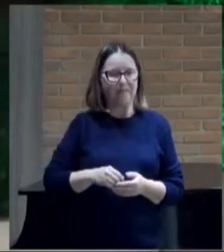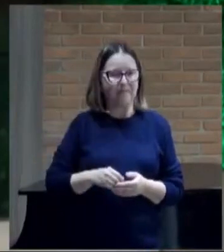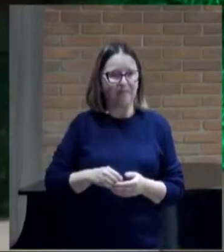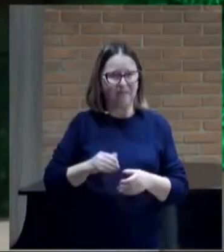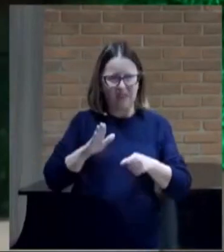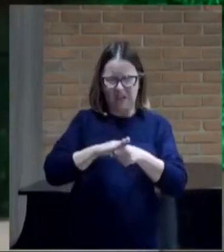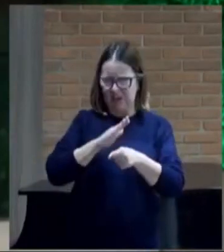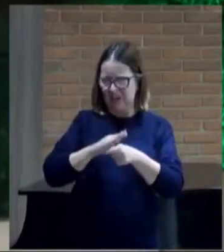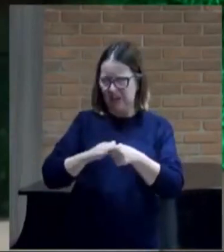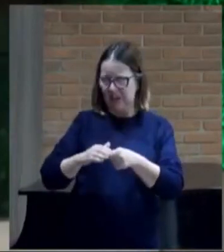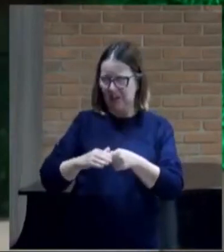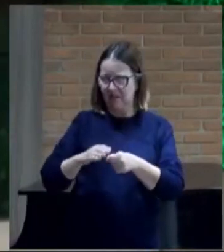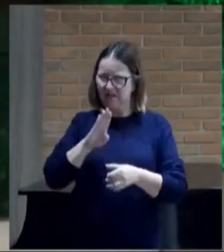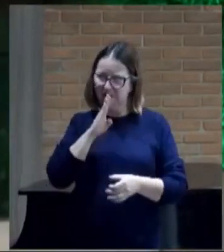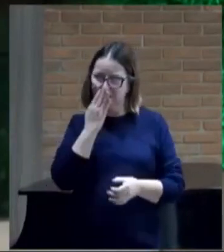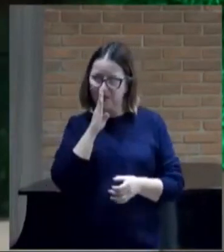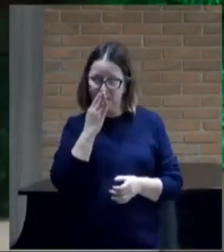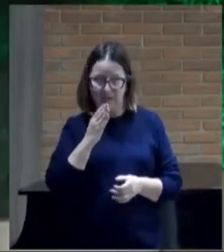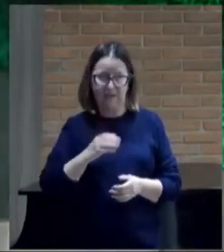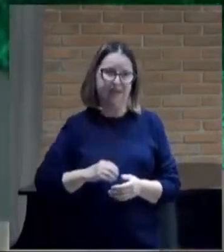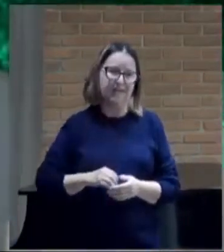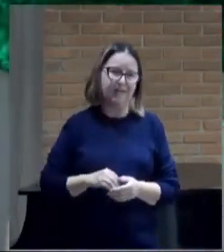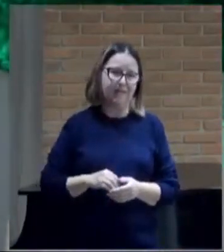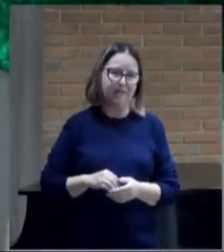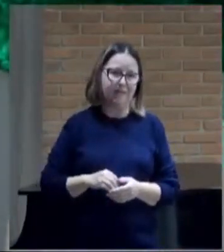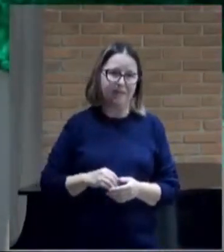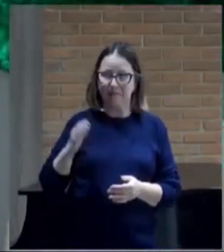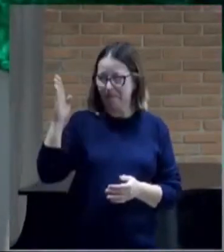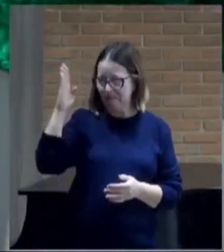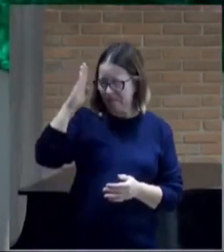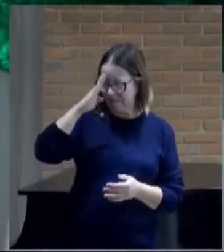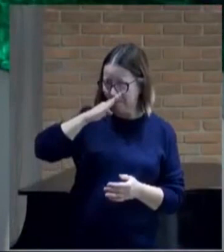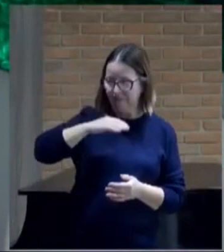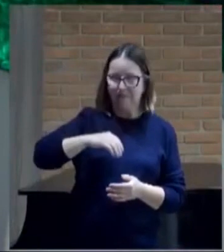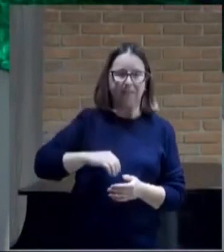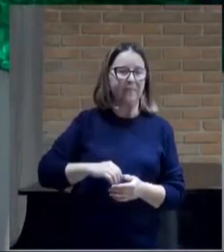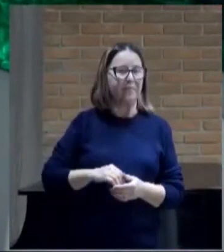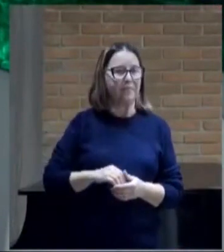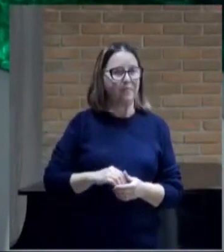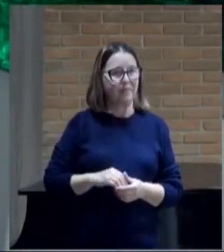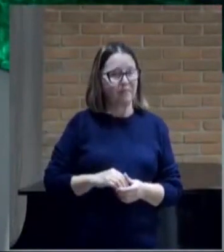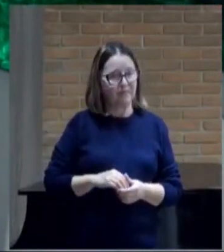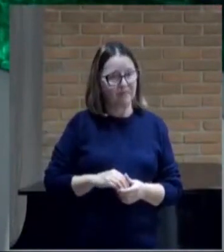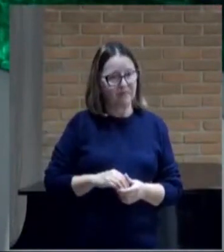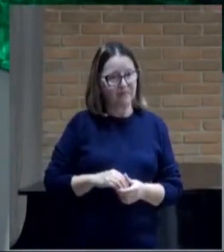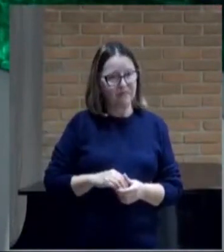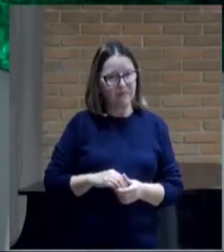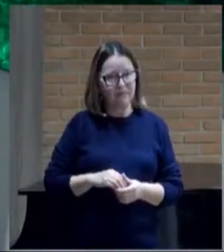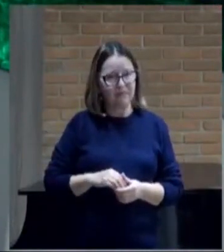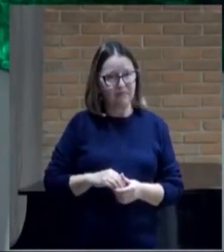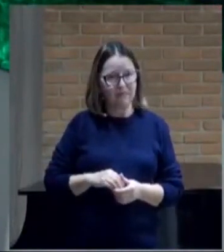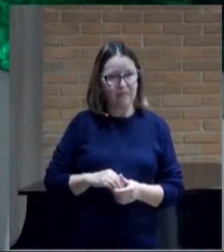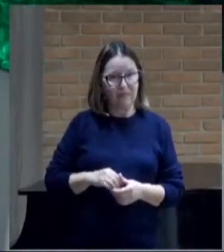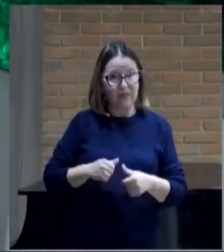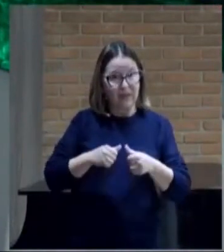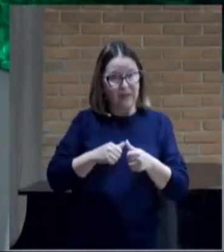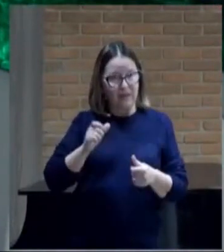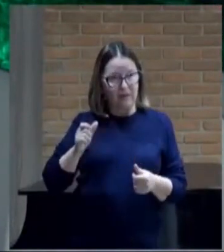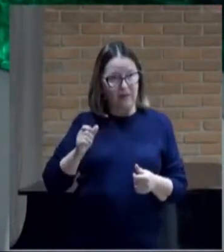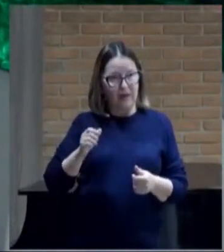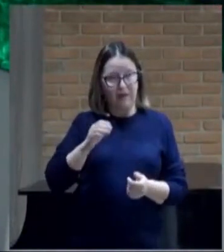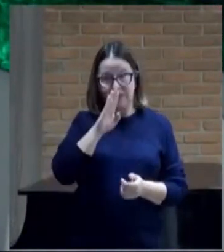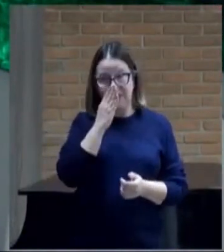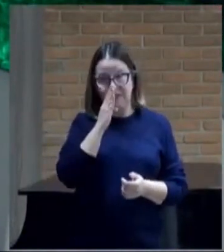cheio de todo engano, e de toda malícia. E essa palavra